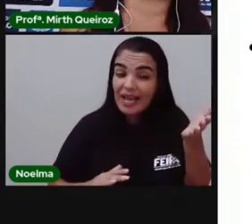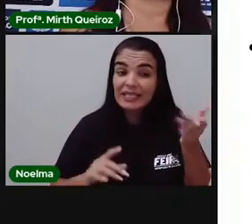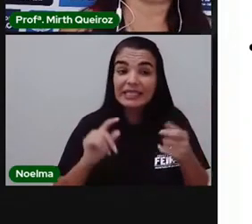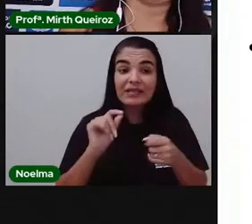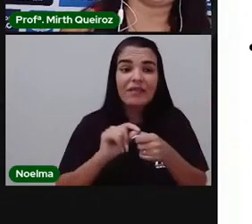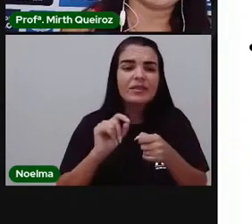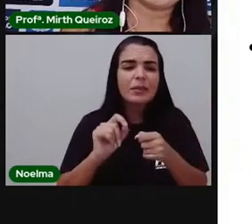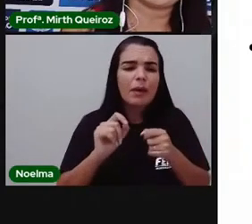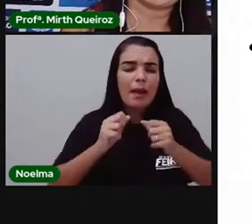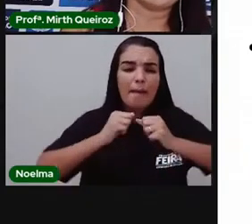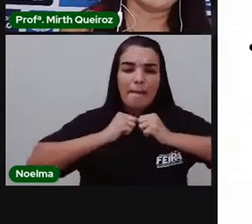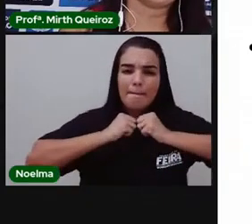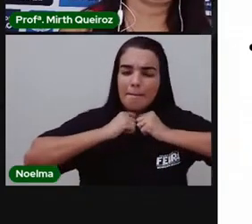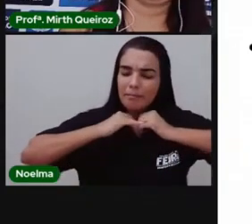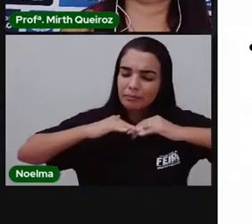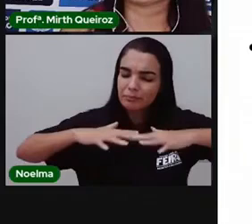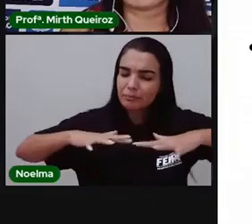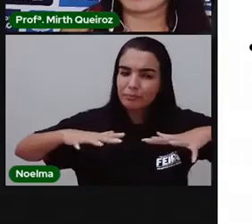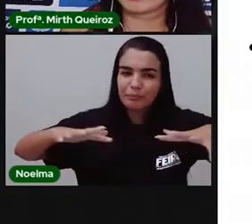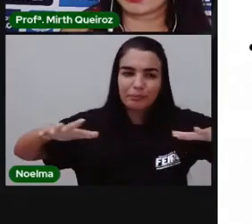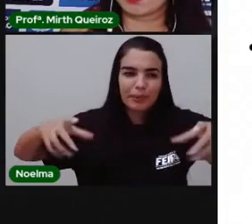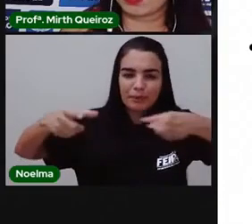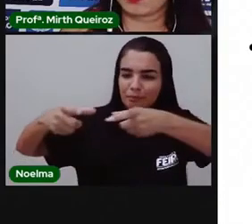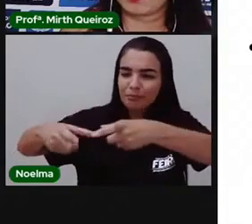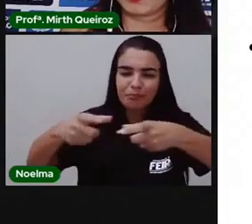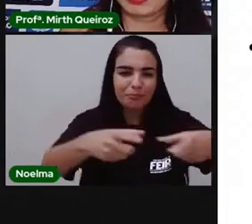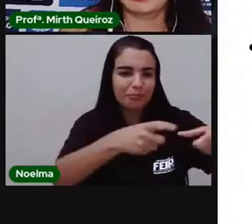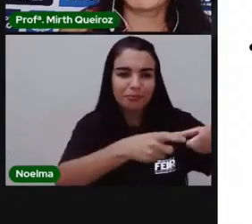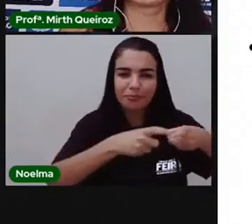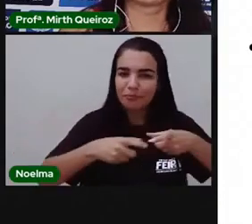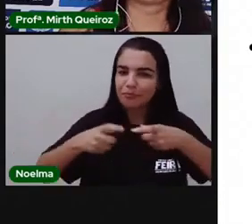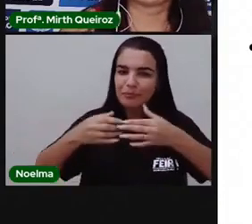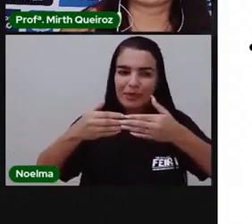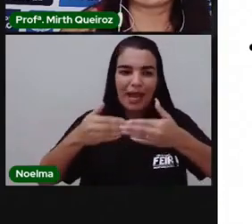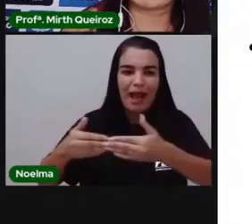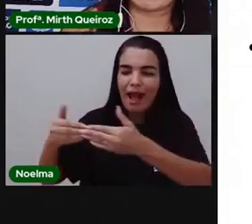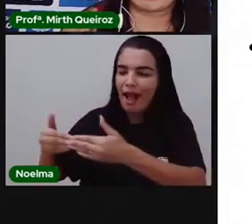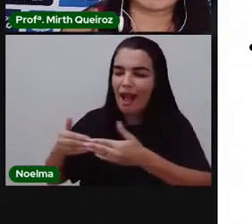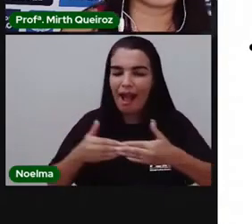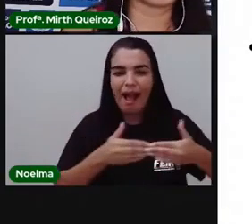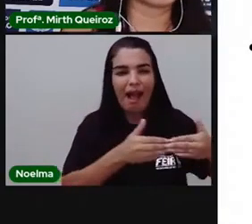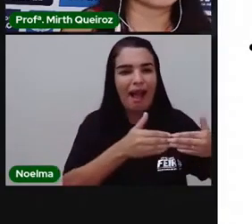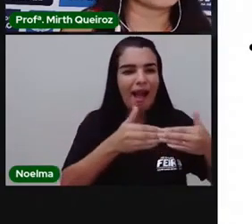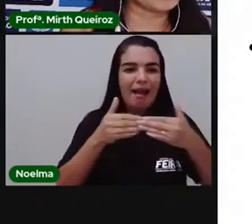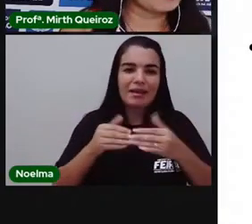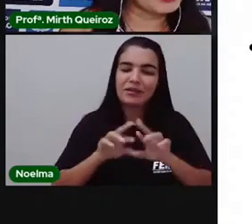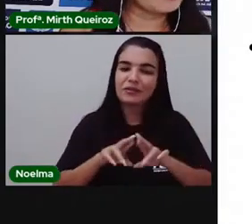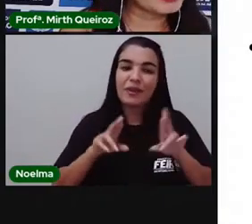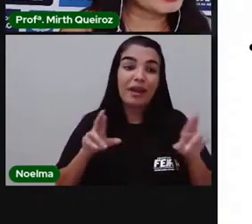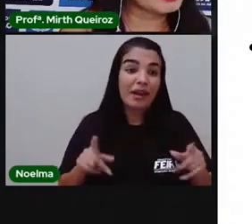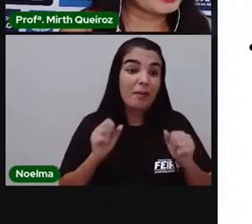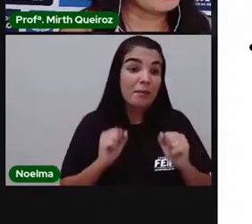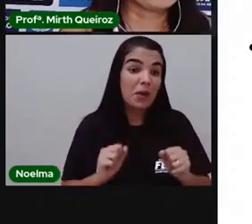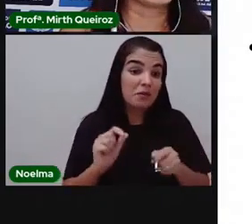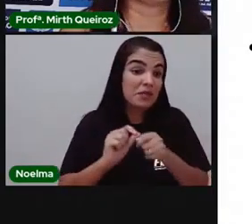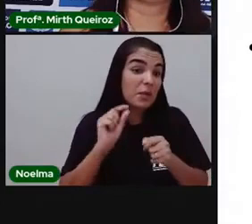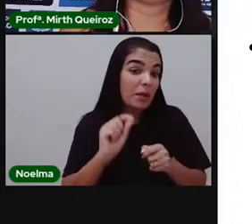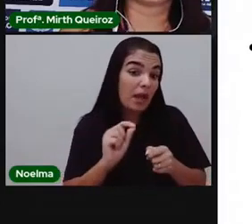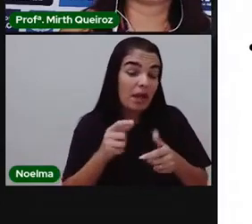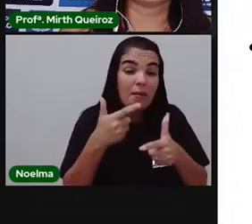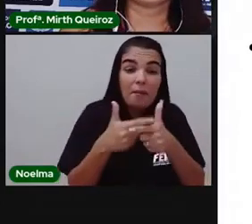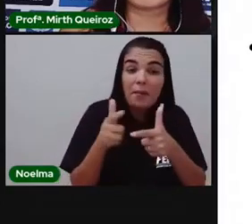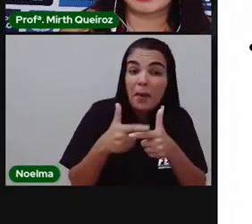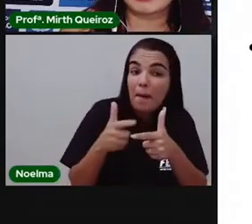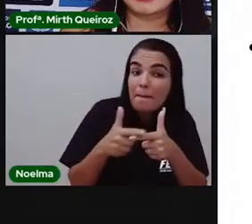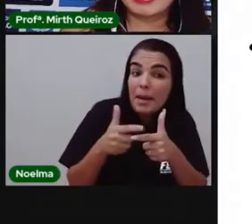áreas da habilidade. Que áreas são essas, Pró? Exercitar a resolução de problemas. Pois,